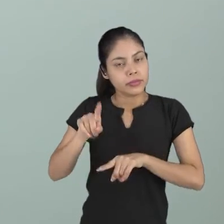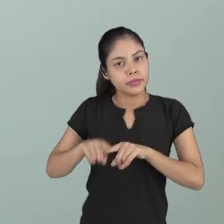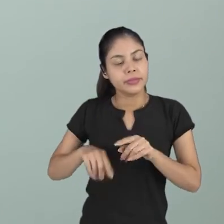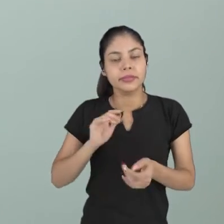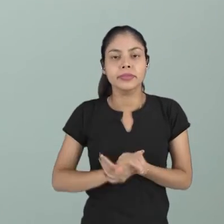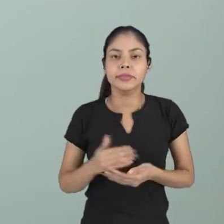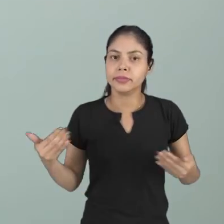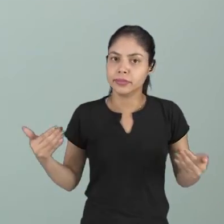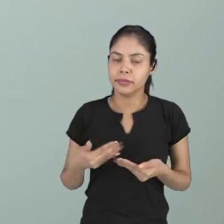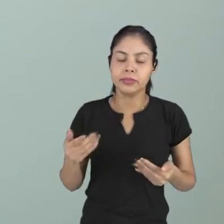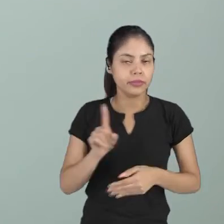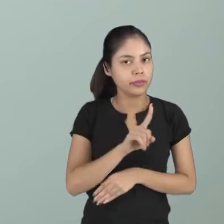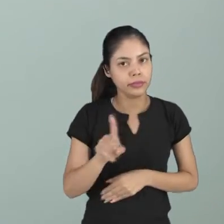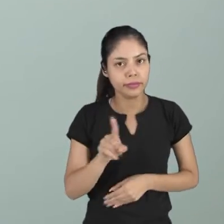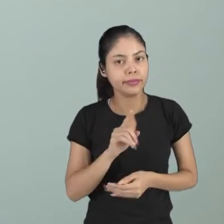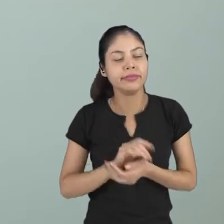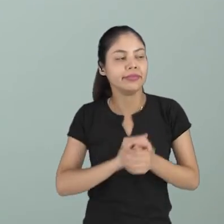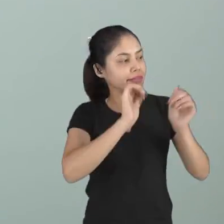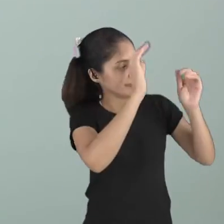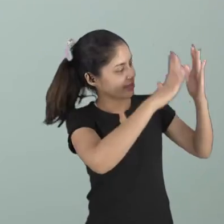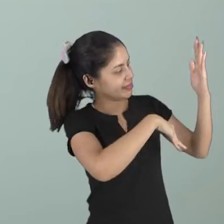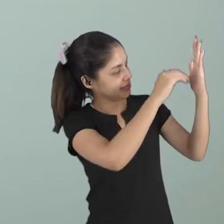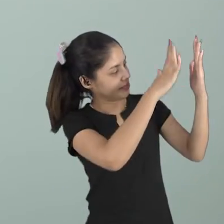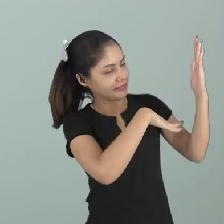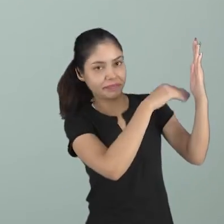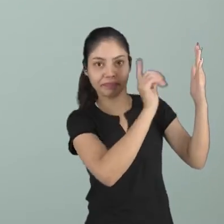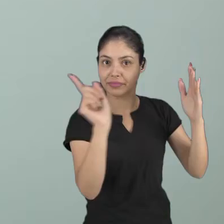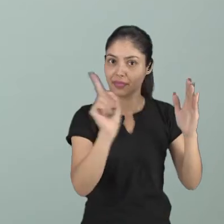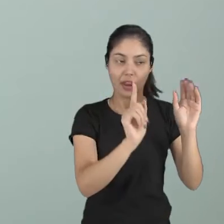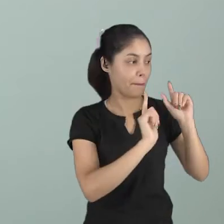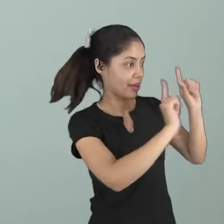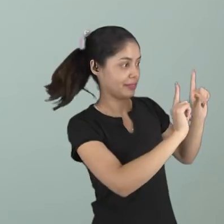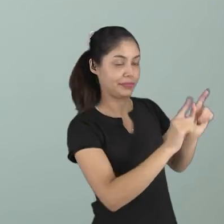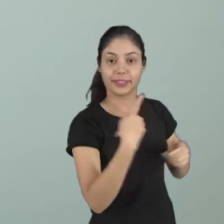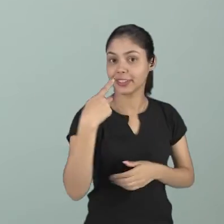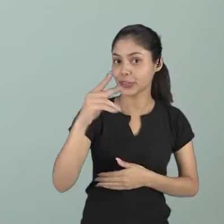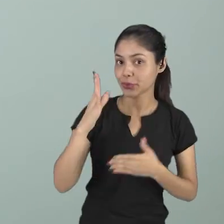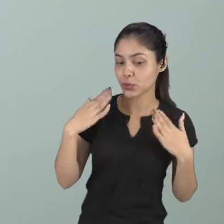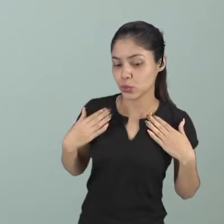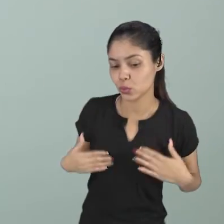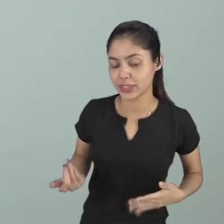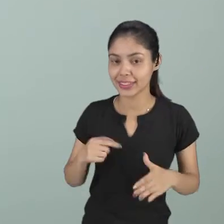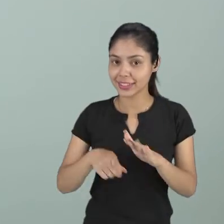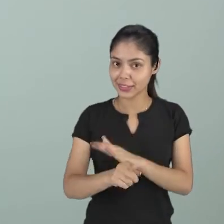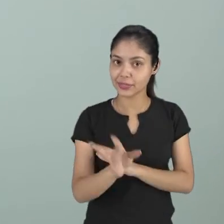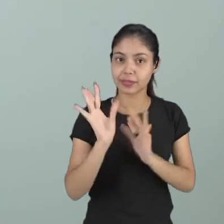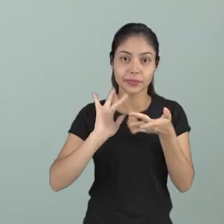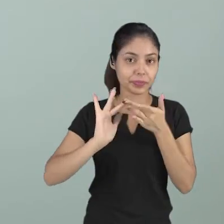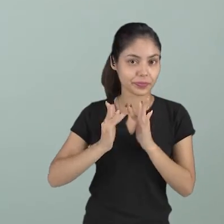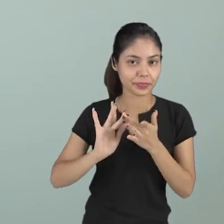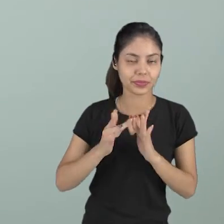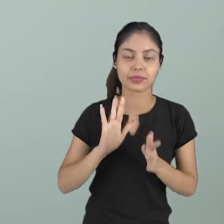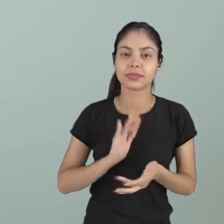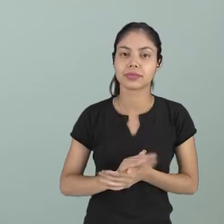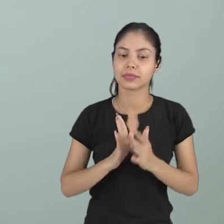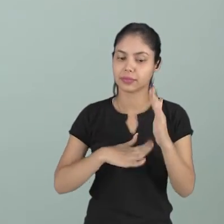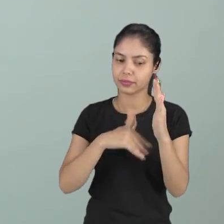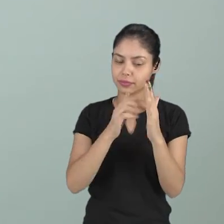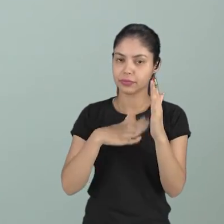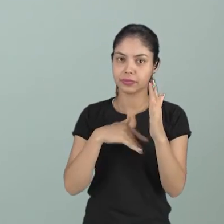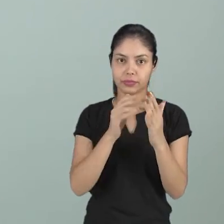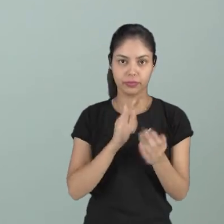Agora não é mais só a tela, não é mais a parede. É o seu corpo entrando em contato com essa pintura,